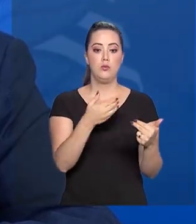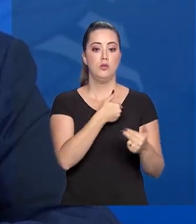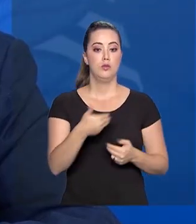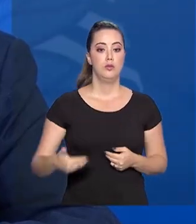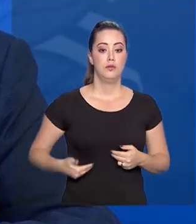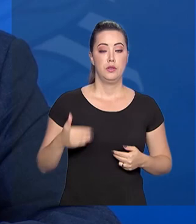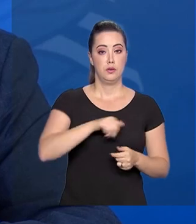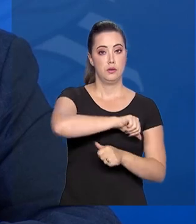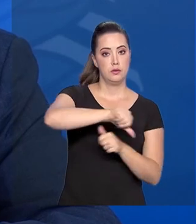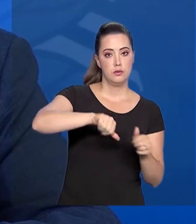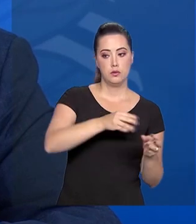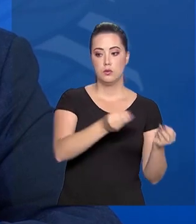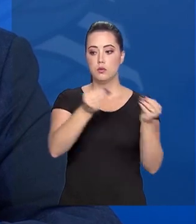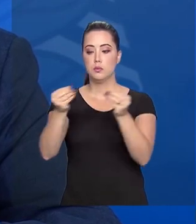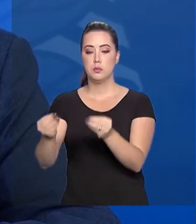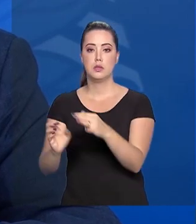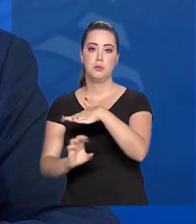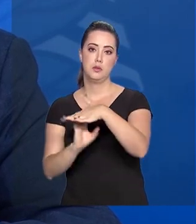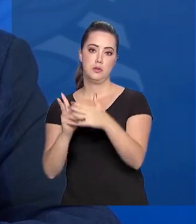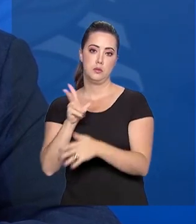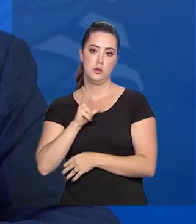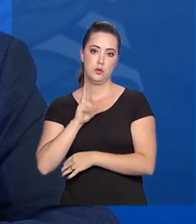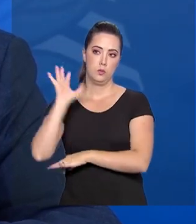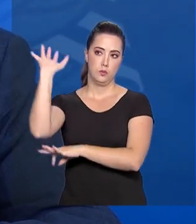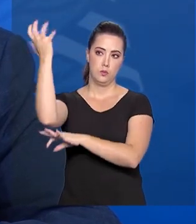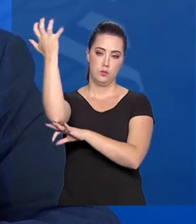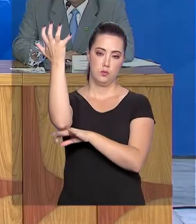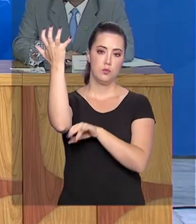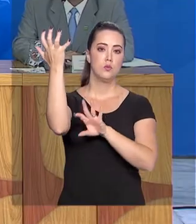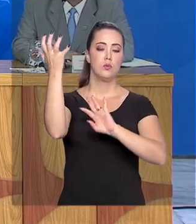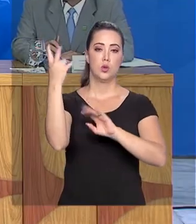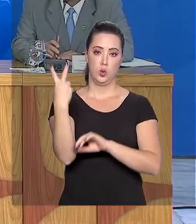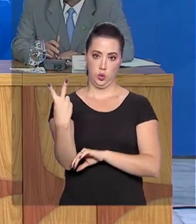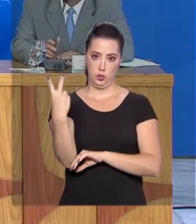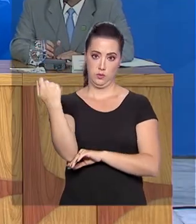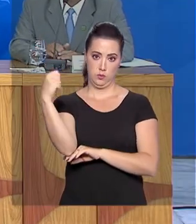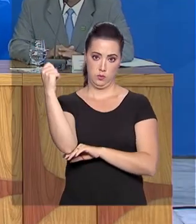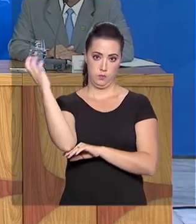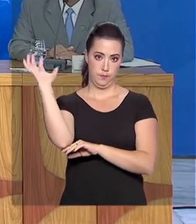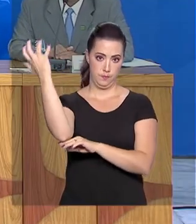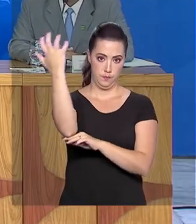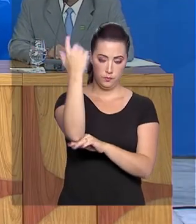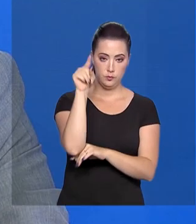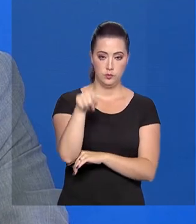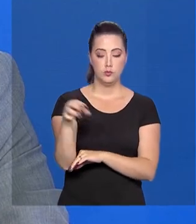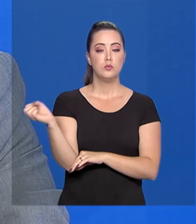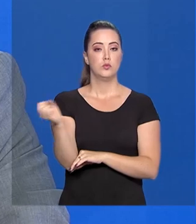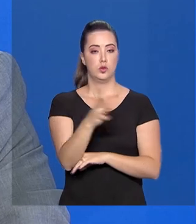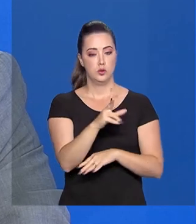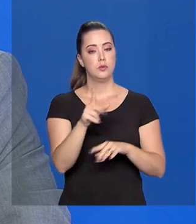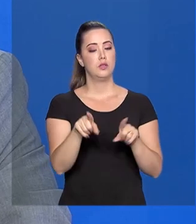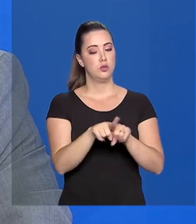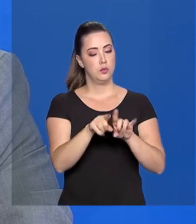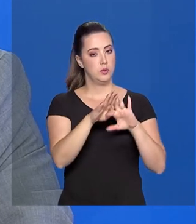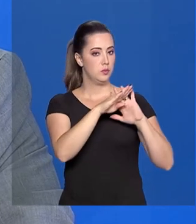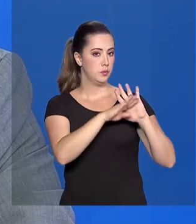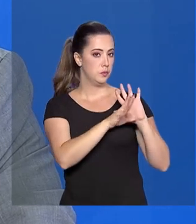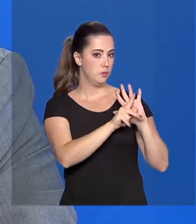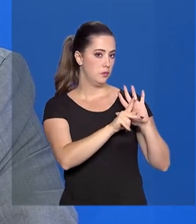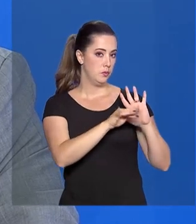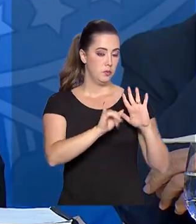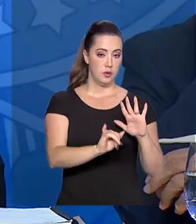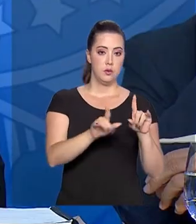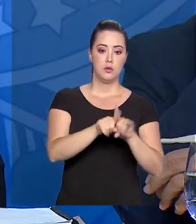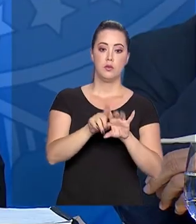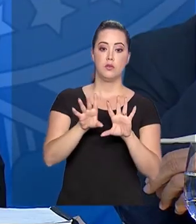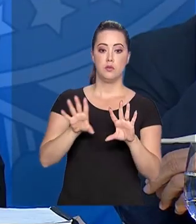passar para a iniciativa privada dois parques nacionais no Rio Grande do Sul. E uma novidade para este ano no programa de investimentos, a inclusão de